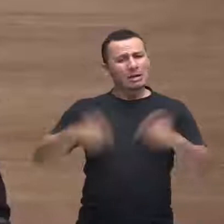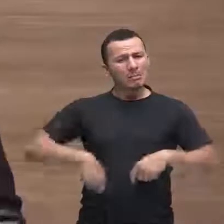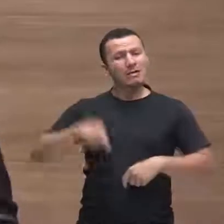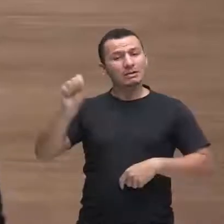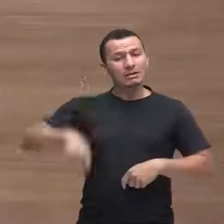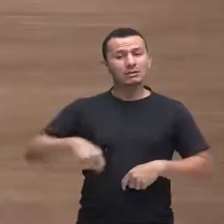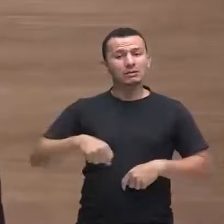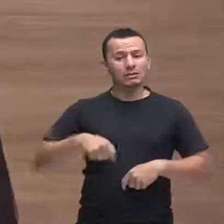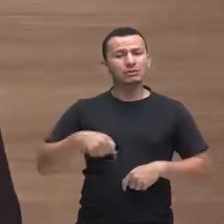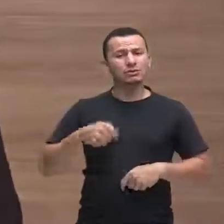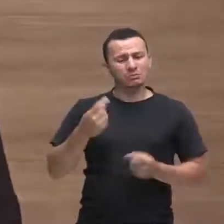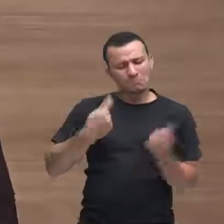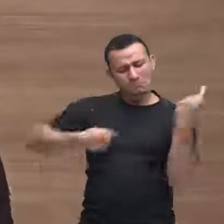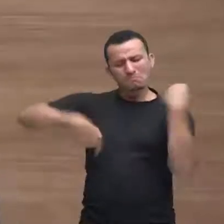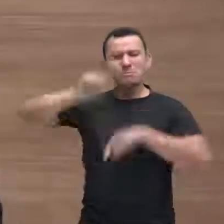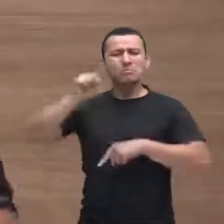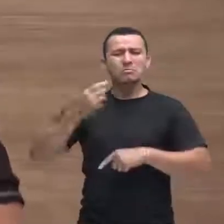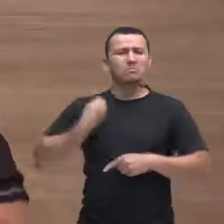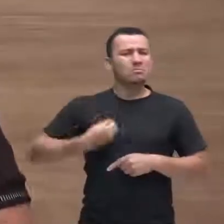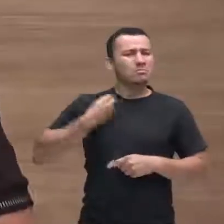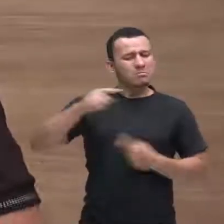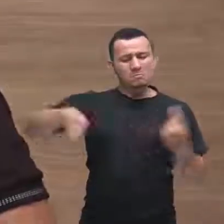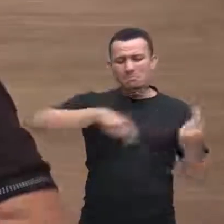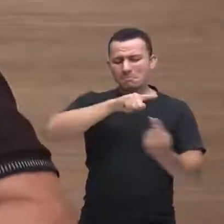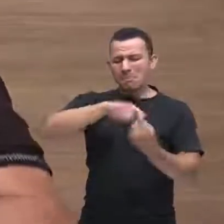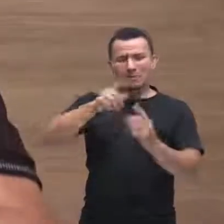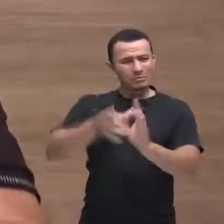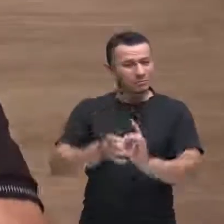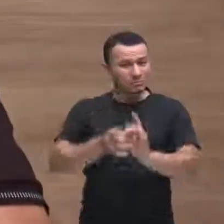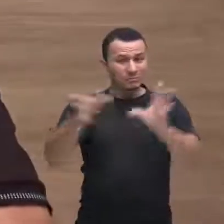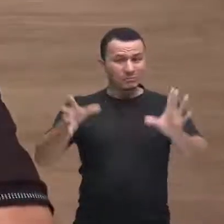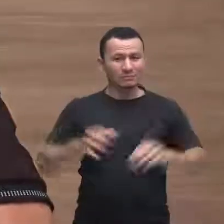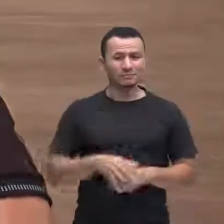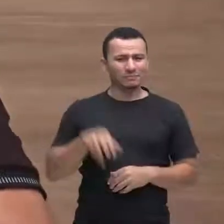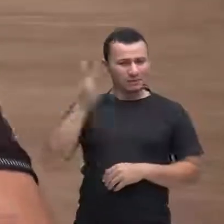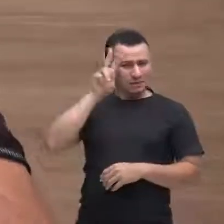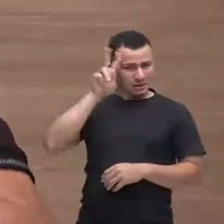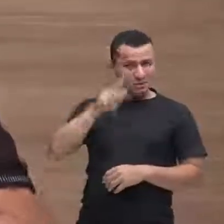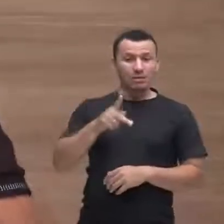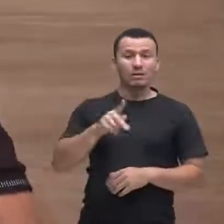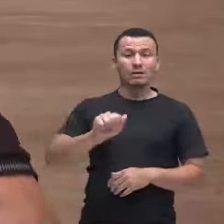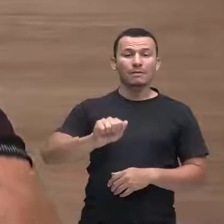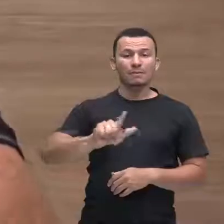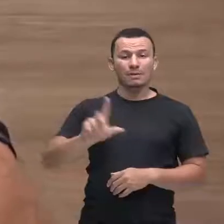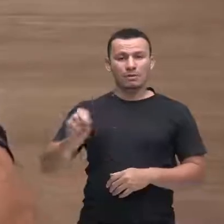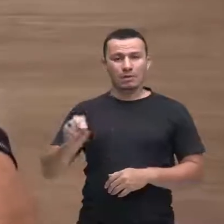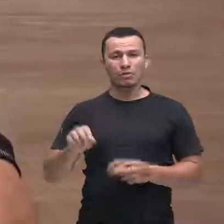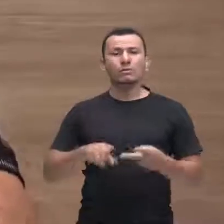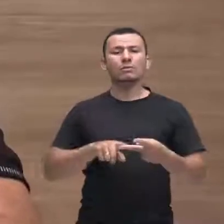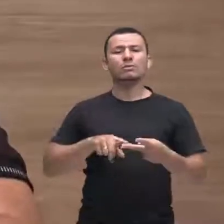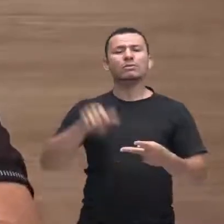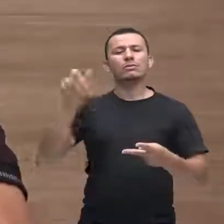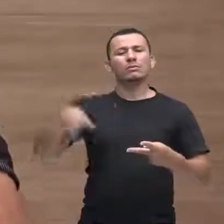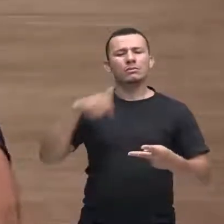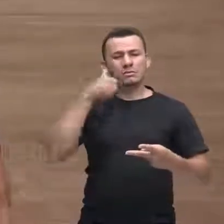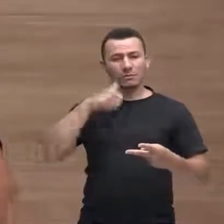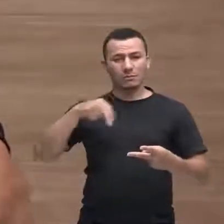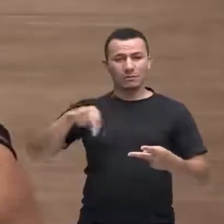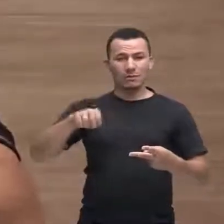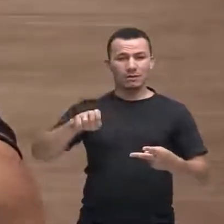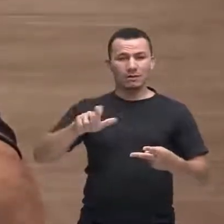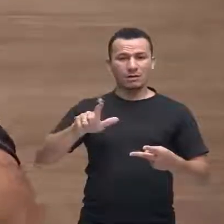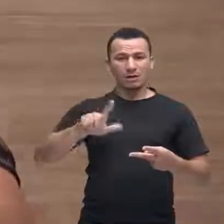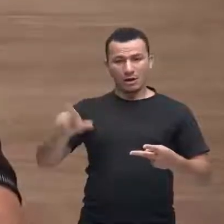onde vocês quiserem como o Paulo como a Neuza a Neuza ela hoje está